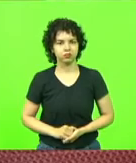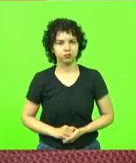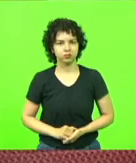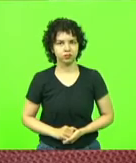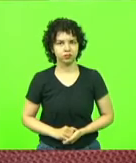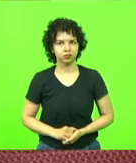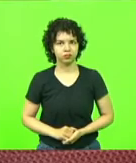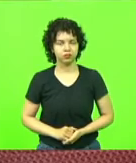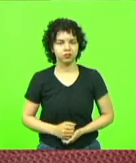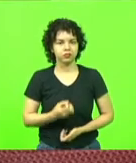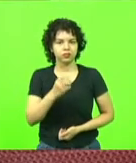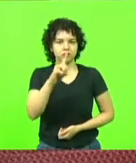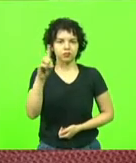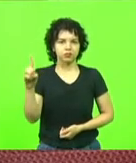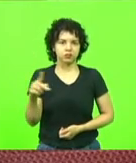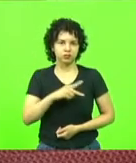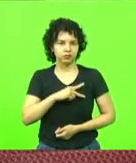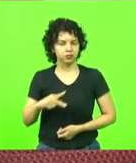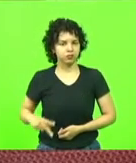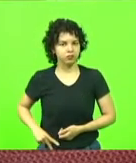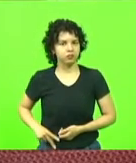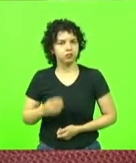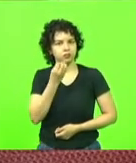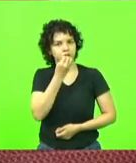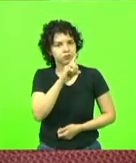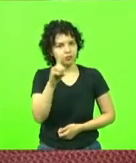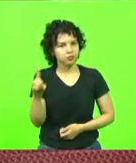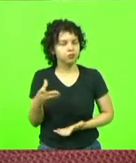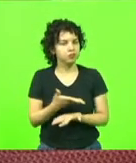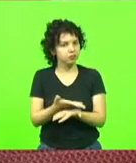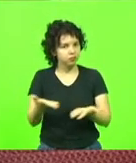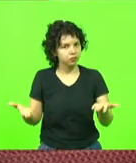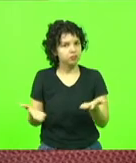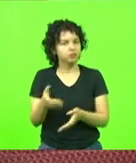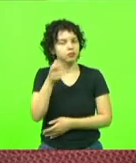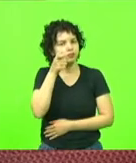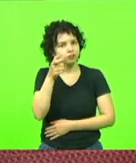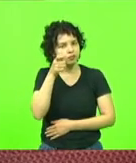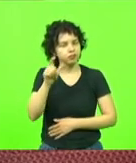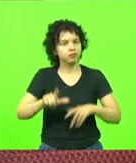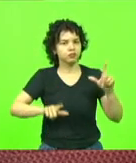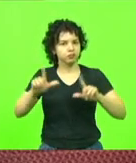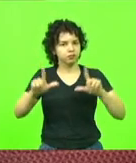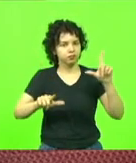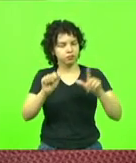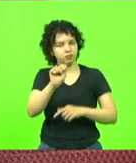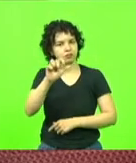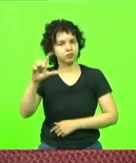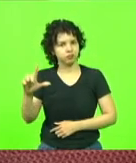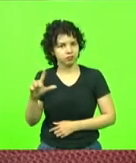Bom dia, presidente, bom dia, nobres colegas, a todos que nos assistem através da TVEAU.